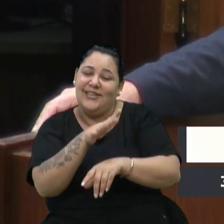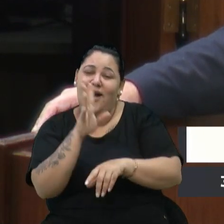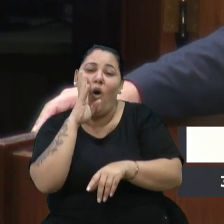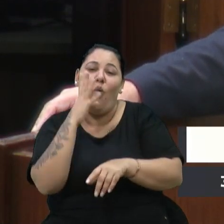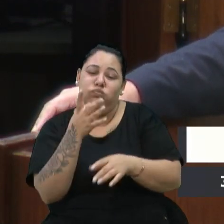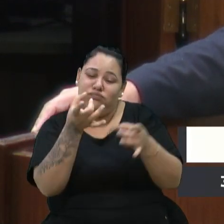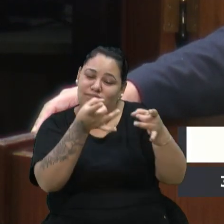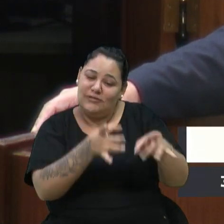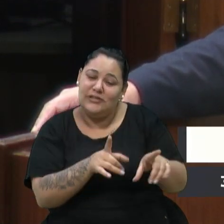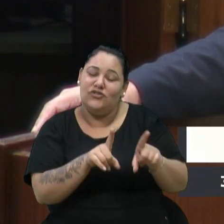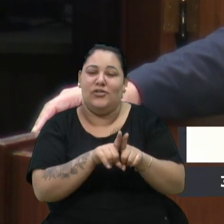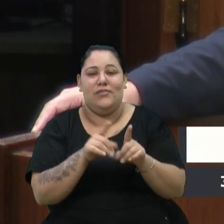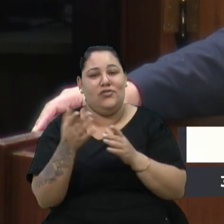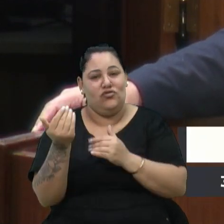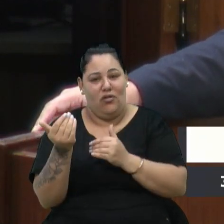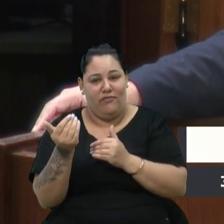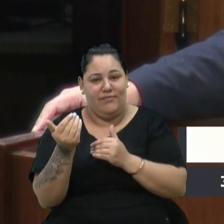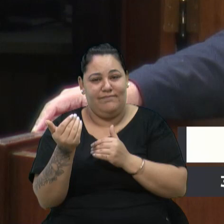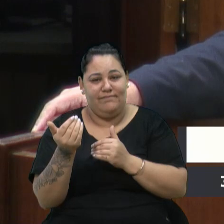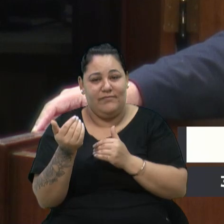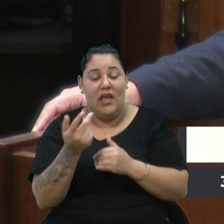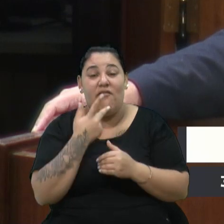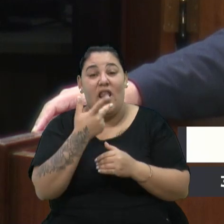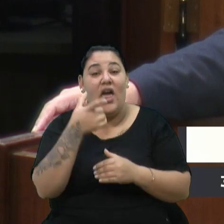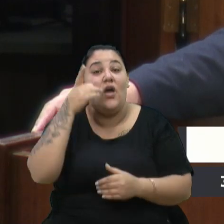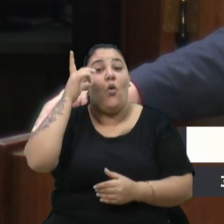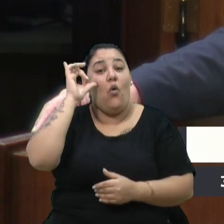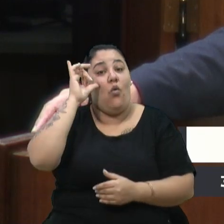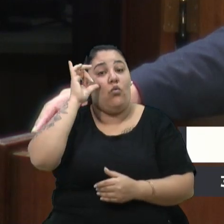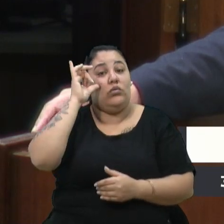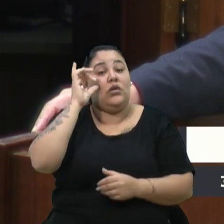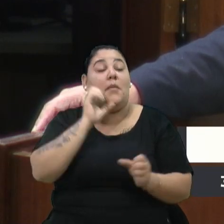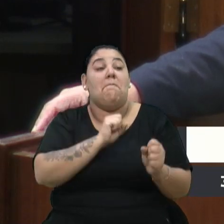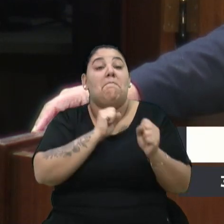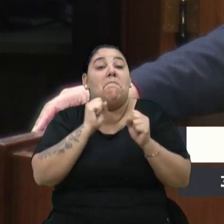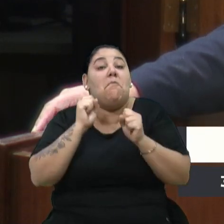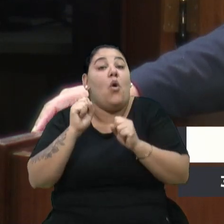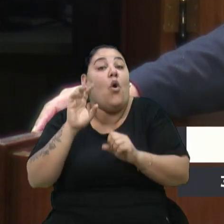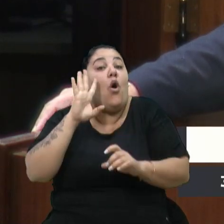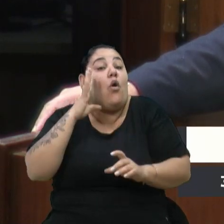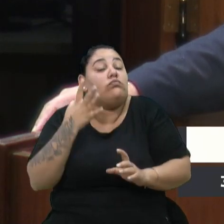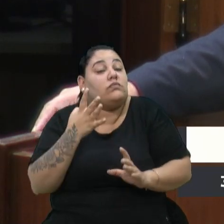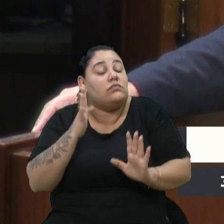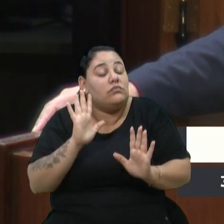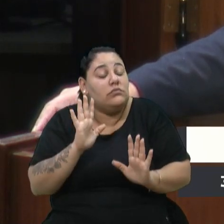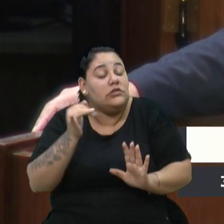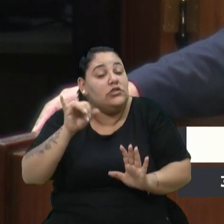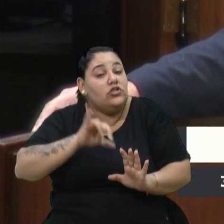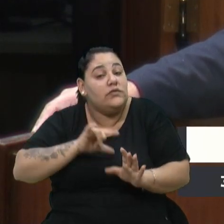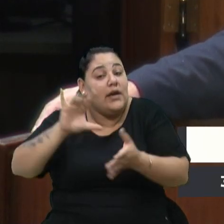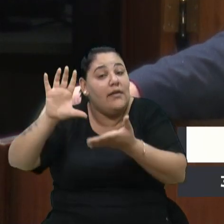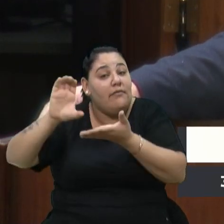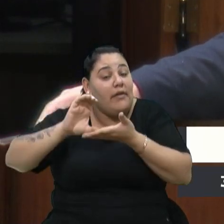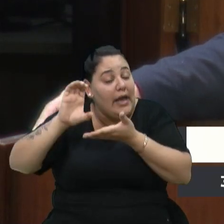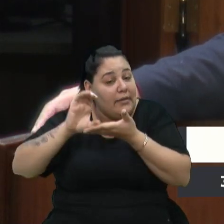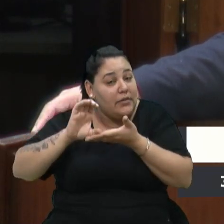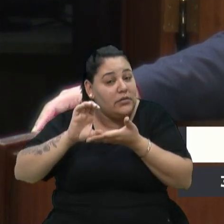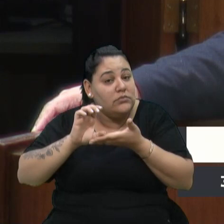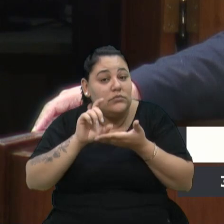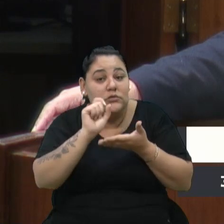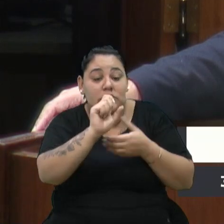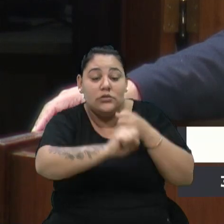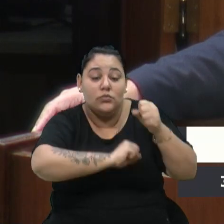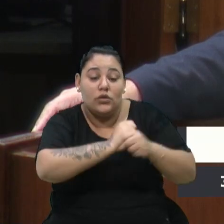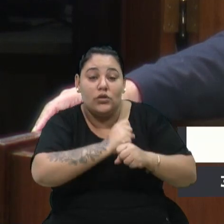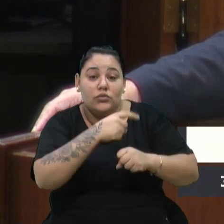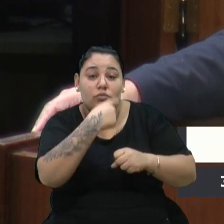dito, foi dito ontem, de que há possibilidade, se houver verbas, de que, no ano que